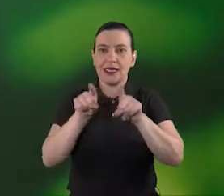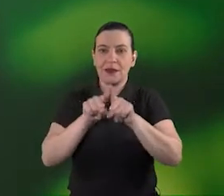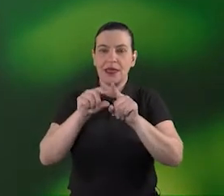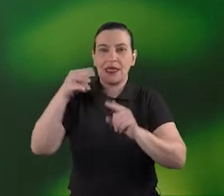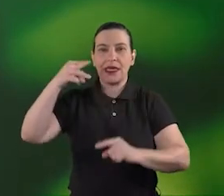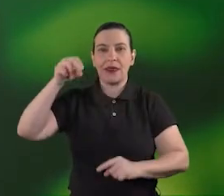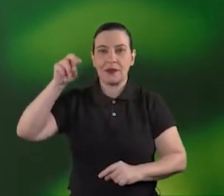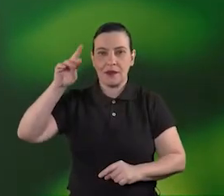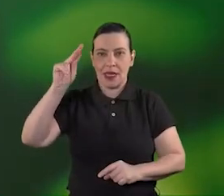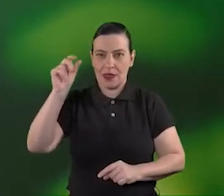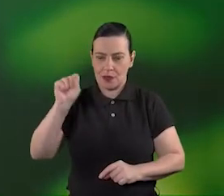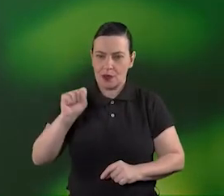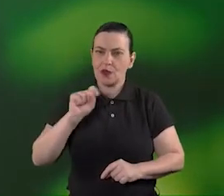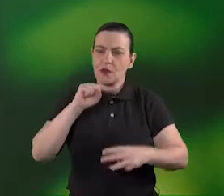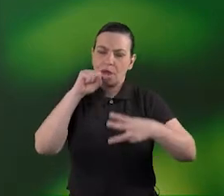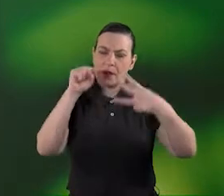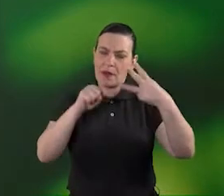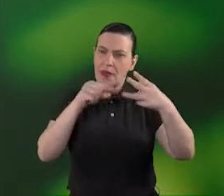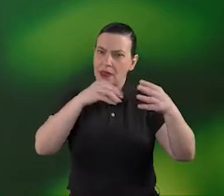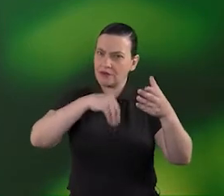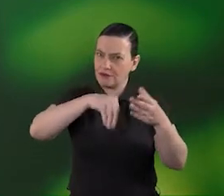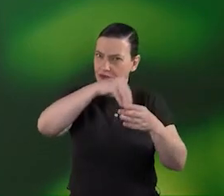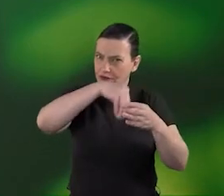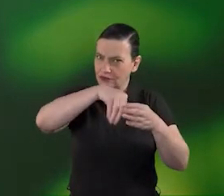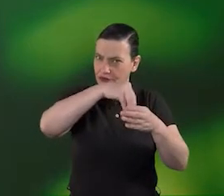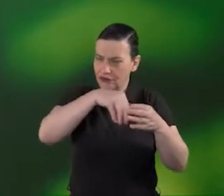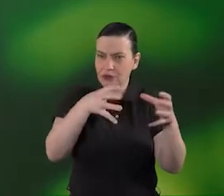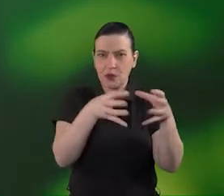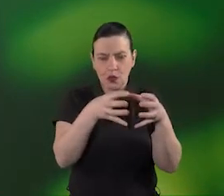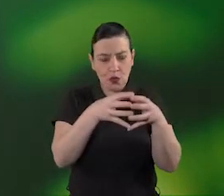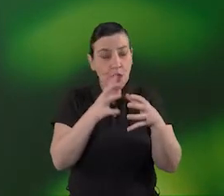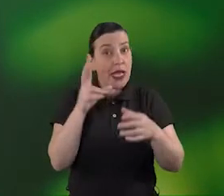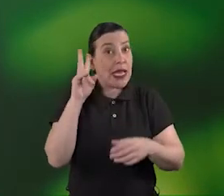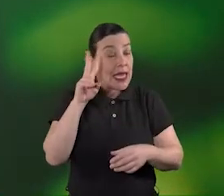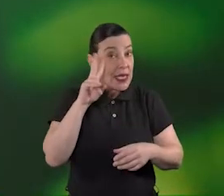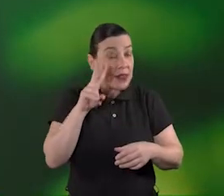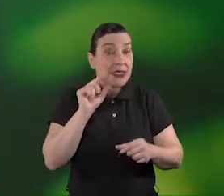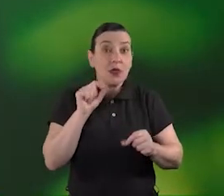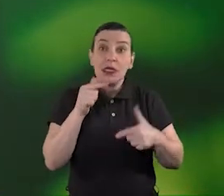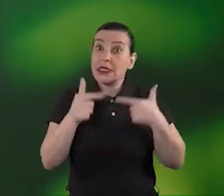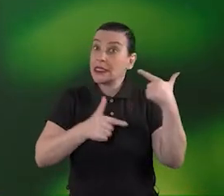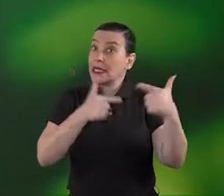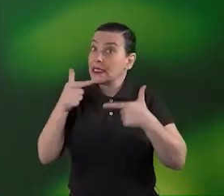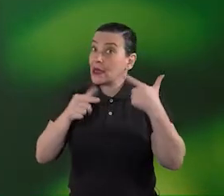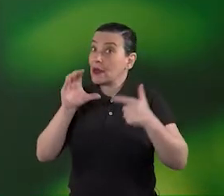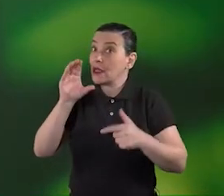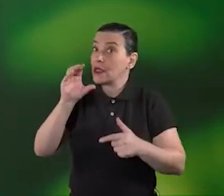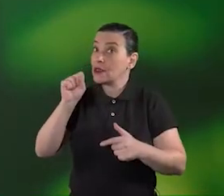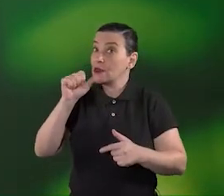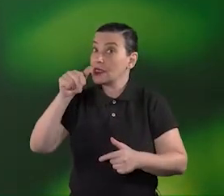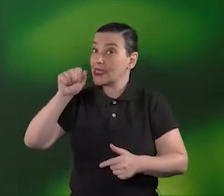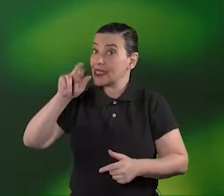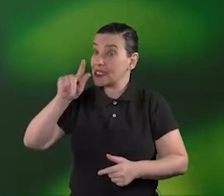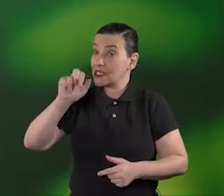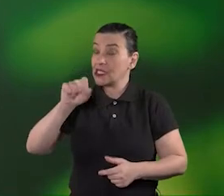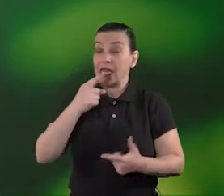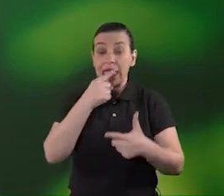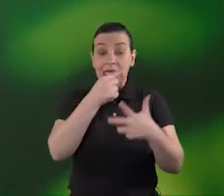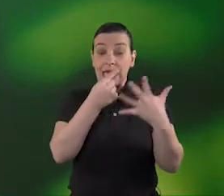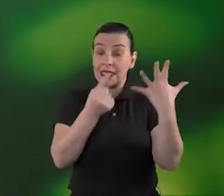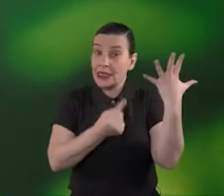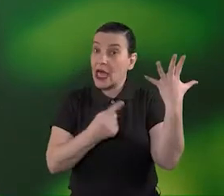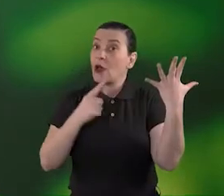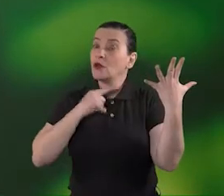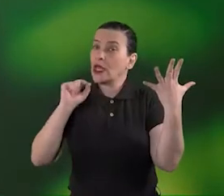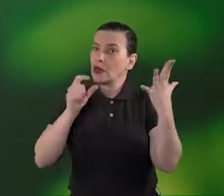é o caso de todos os óleos desse mix lembre-se de que estamos trabalhando para obter sinergia e cada um tem componentes